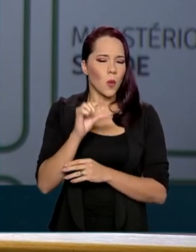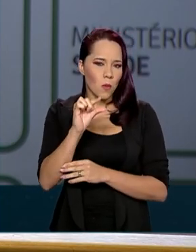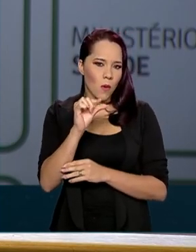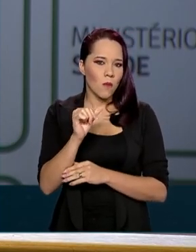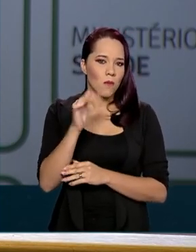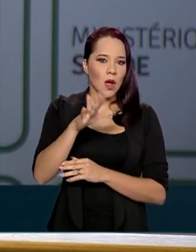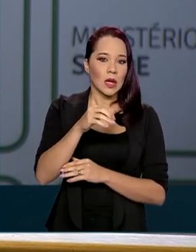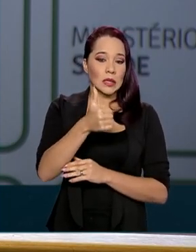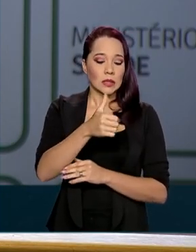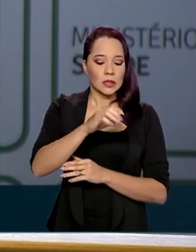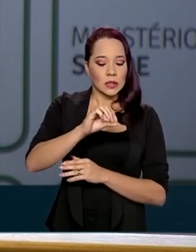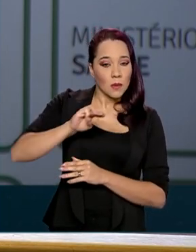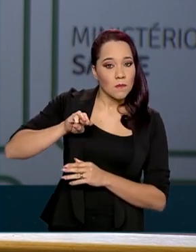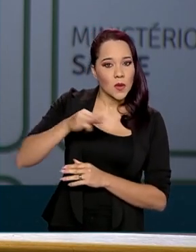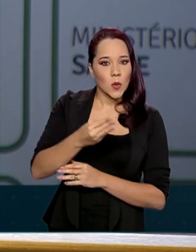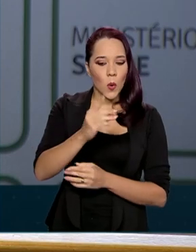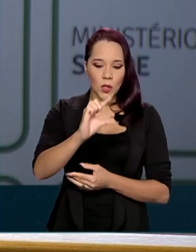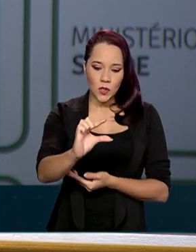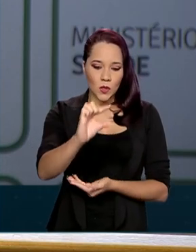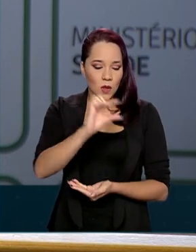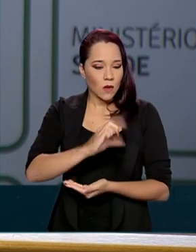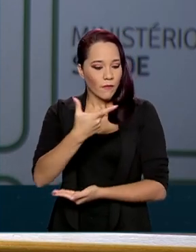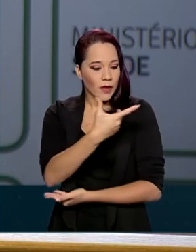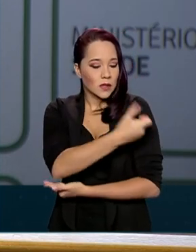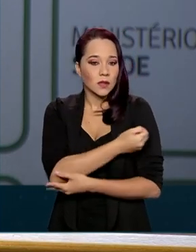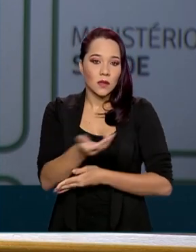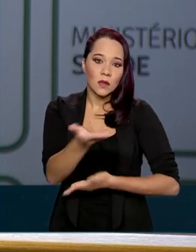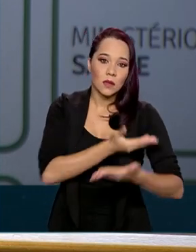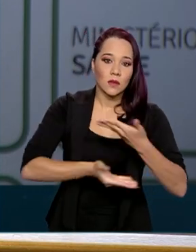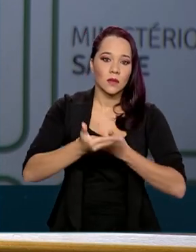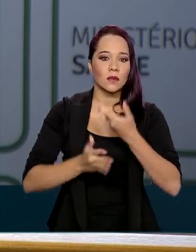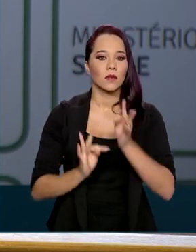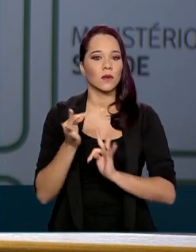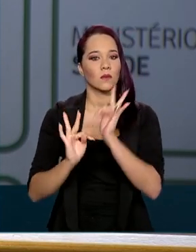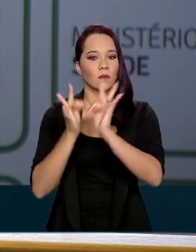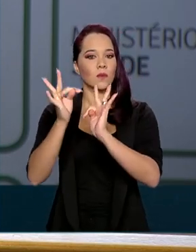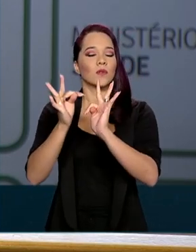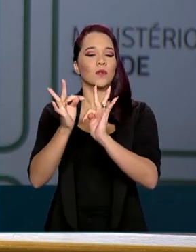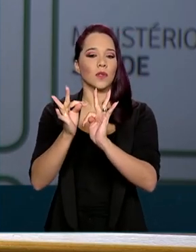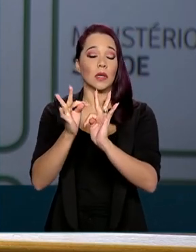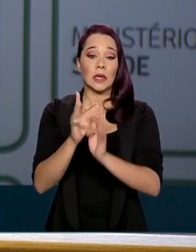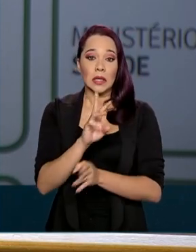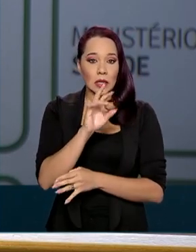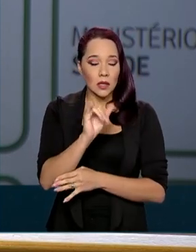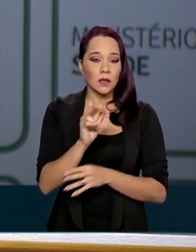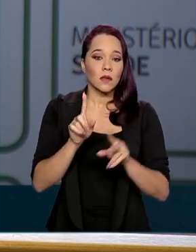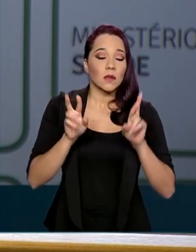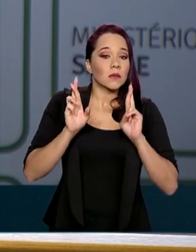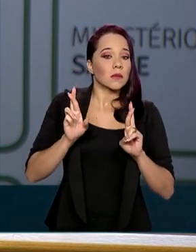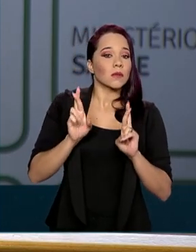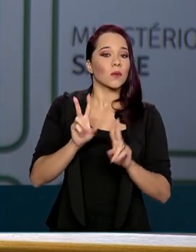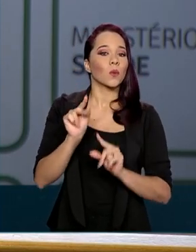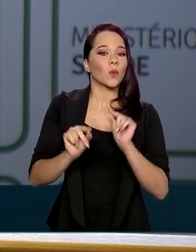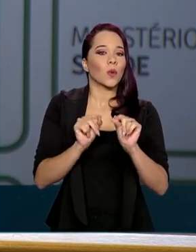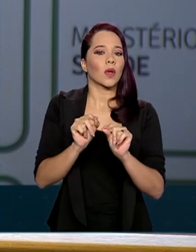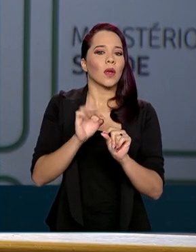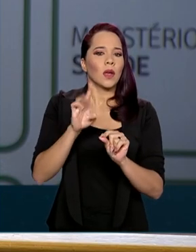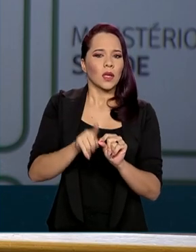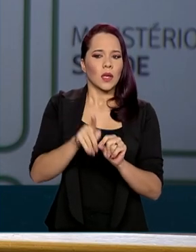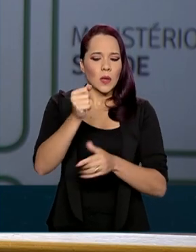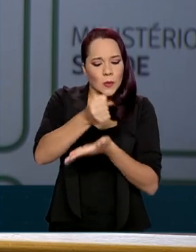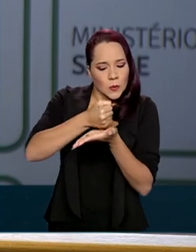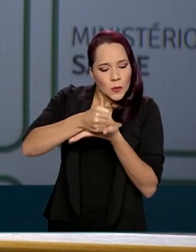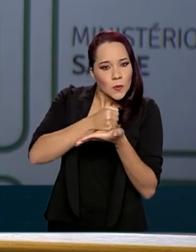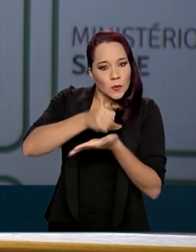mais de 100 milhões de doses e a transferência tecnológica. E se espera que o insumo